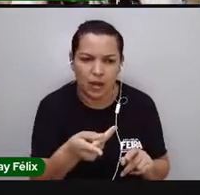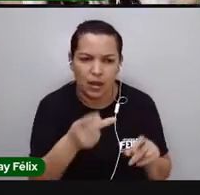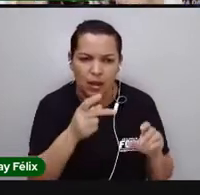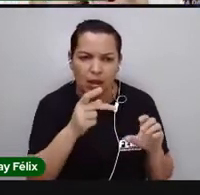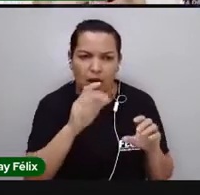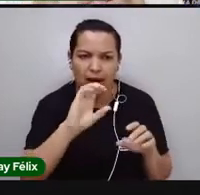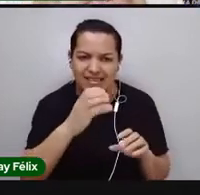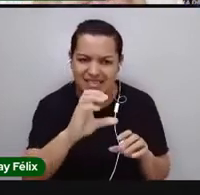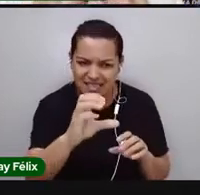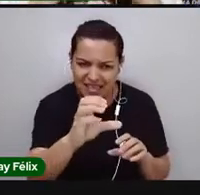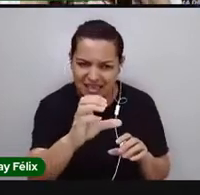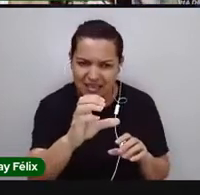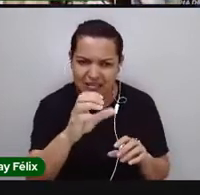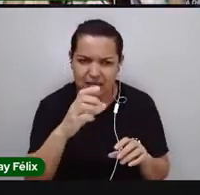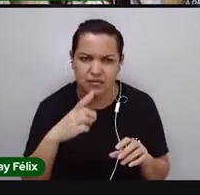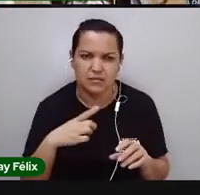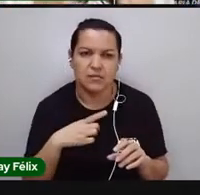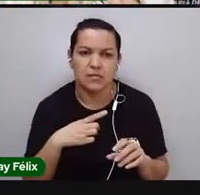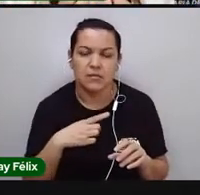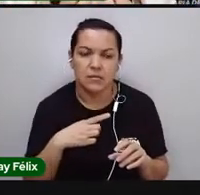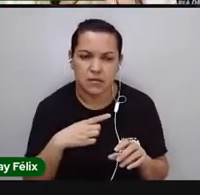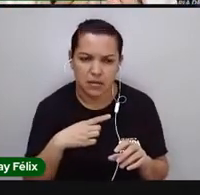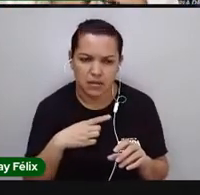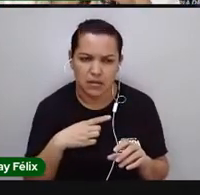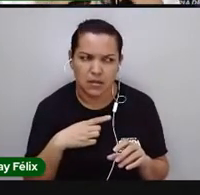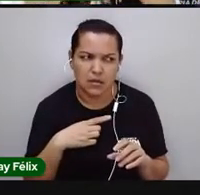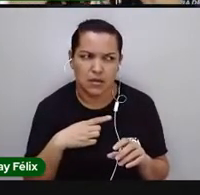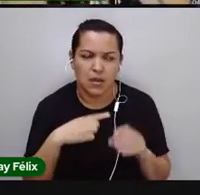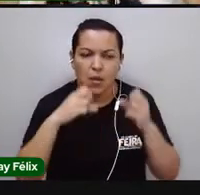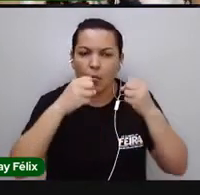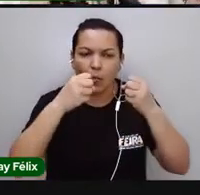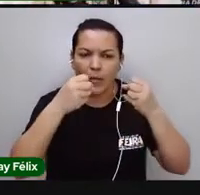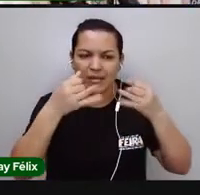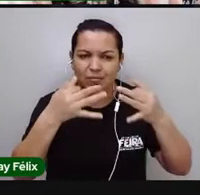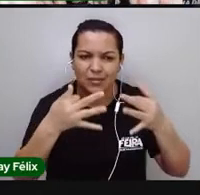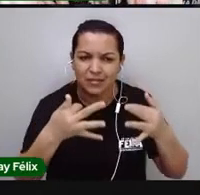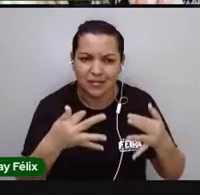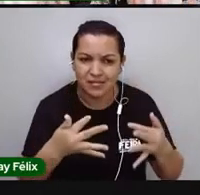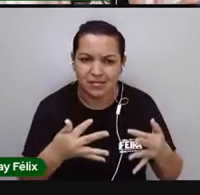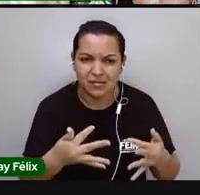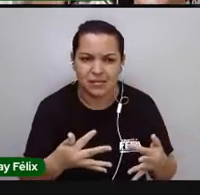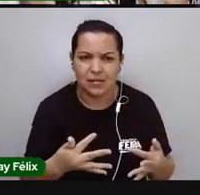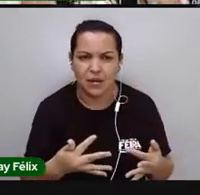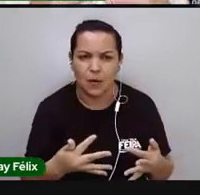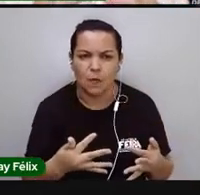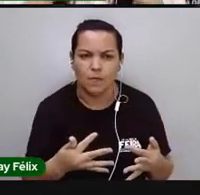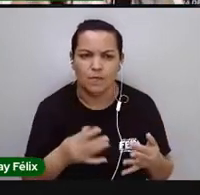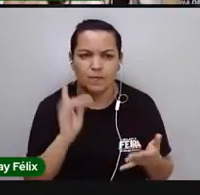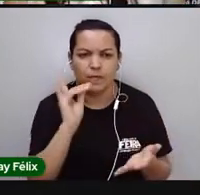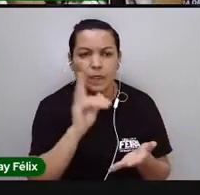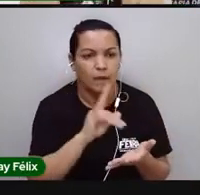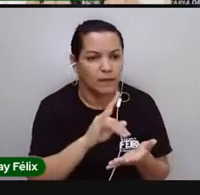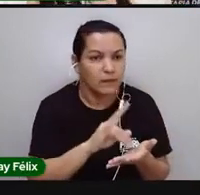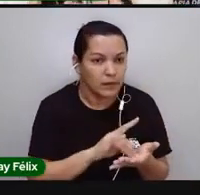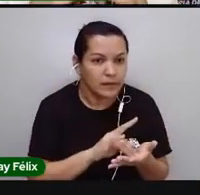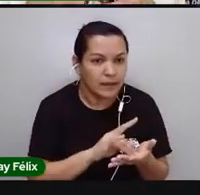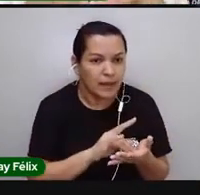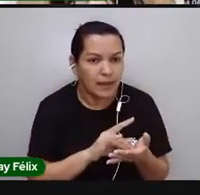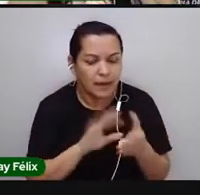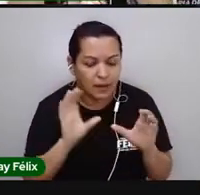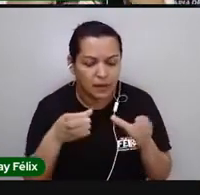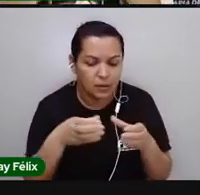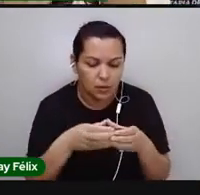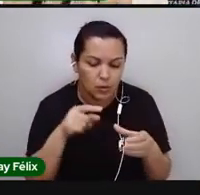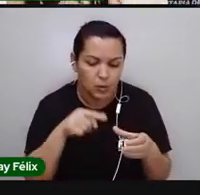existe um respaldo de pares. O que isso quer dizer? Que existe uma comunidade,